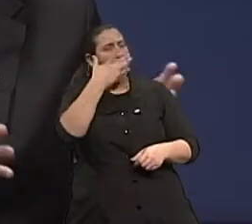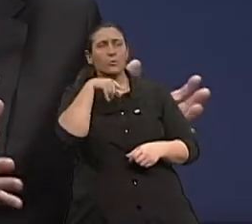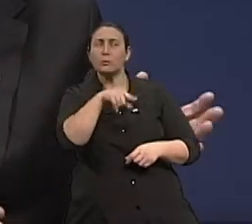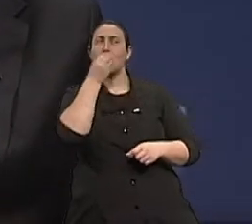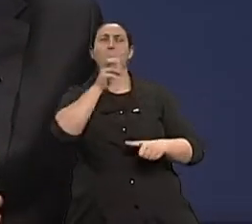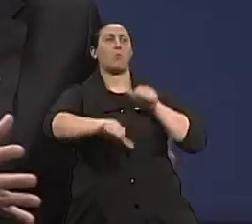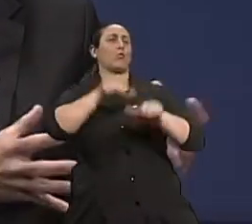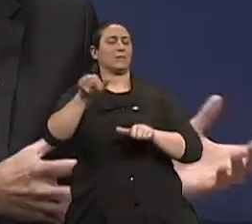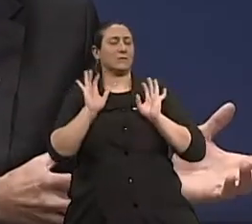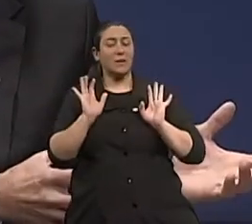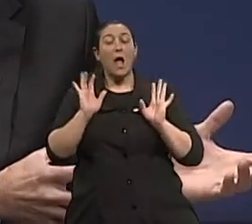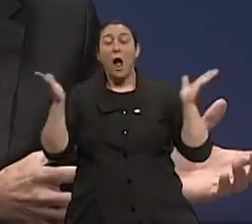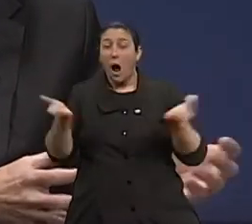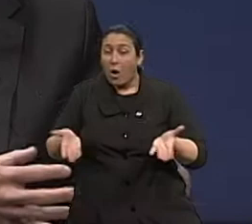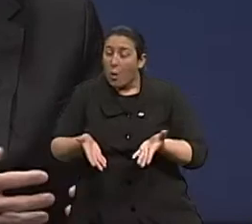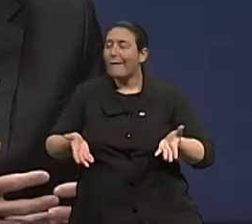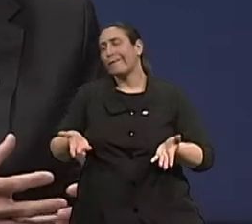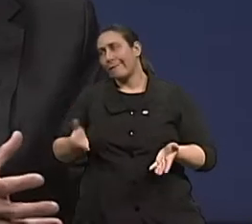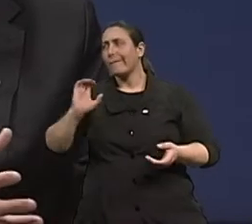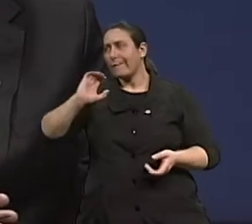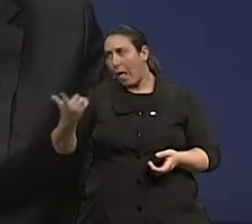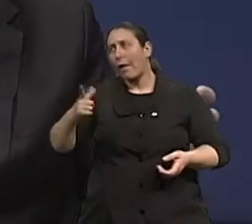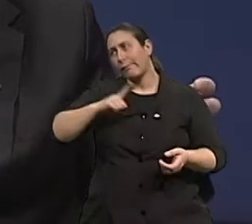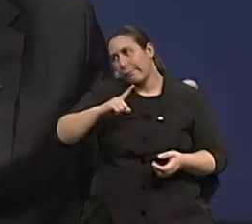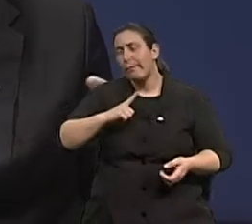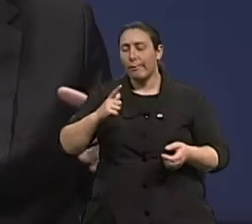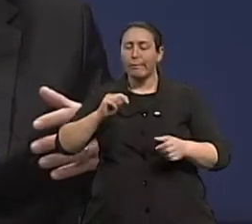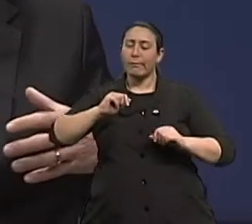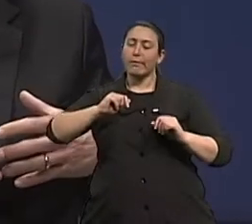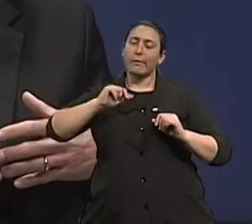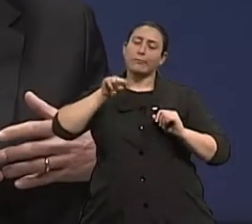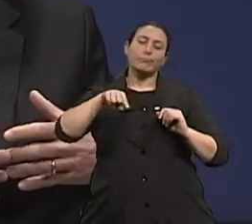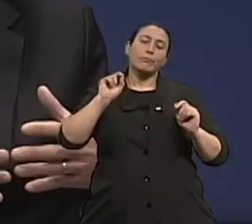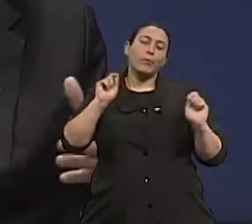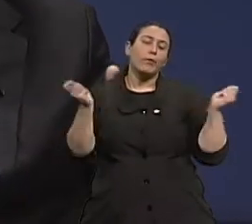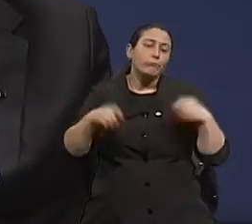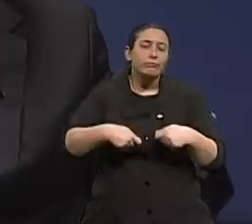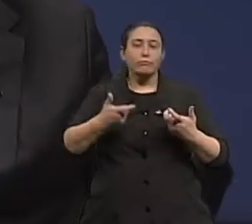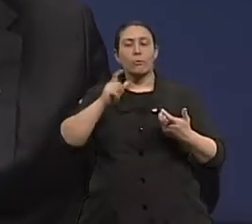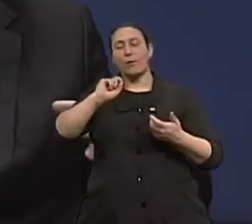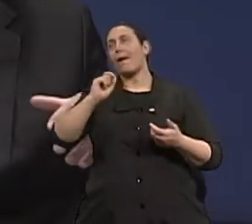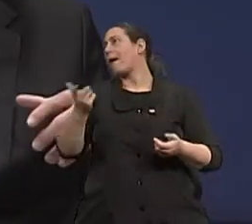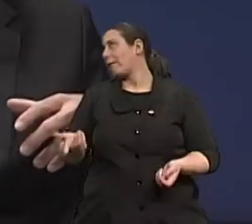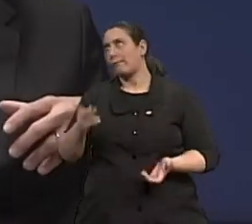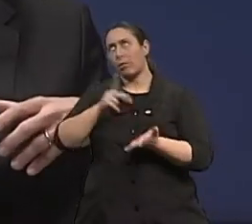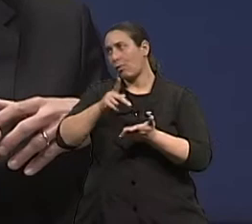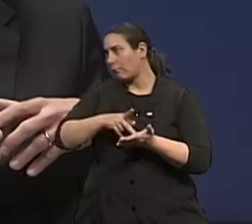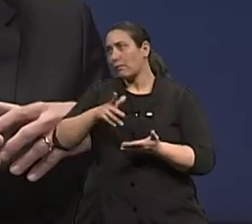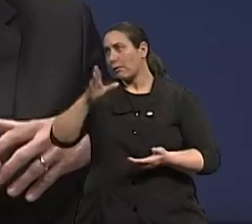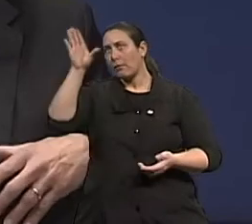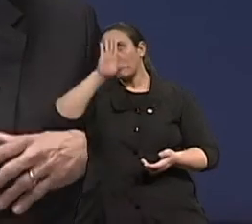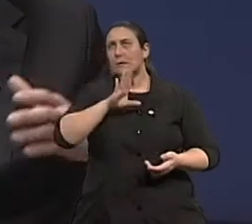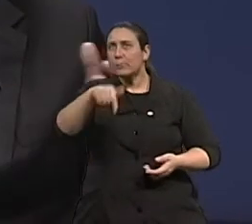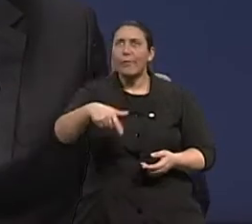Claro, e paralelamente, um melhor avanço da medicina, melhores condições sanitárias do planeta. Ah, com certeza.